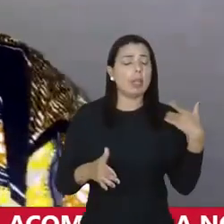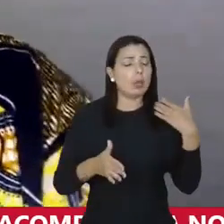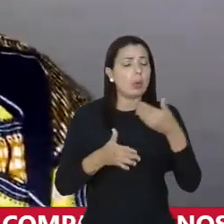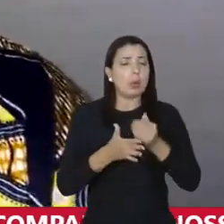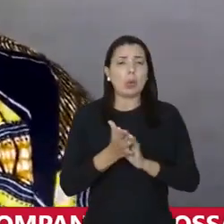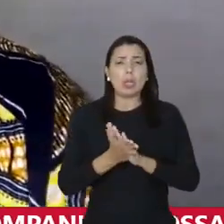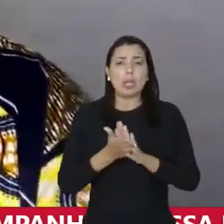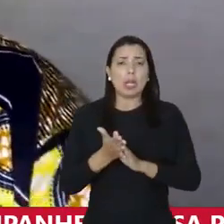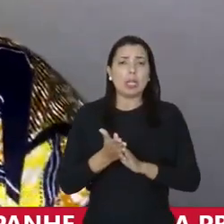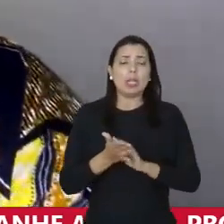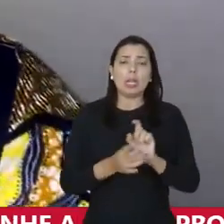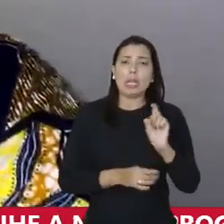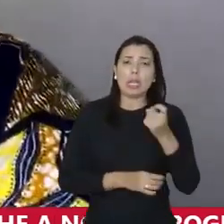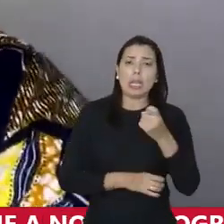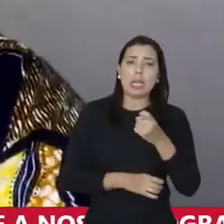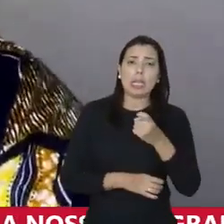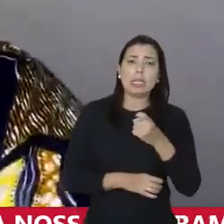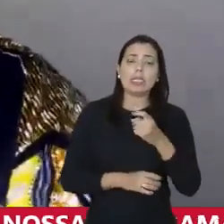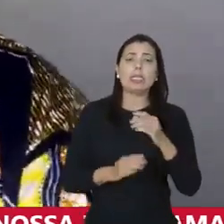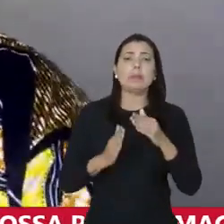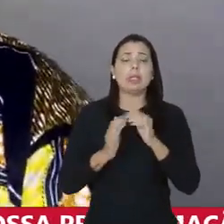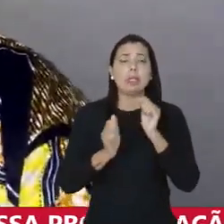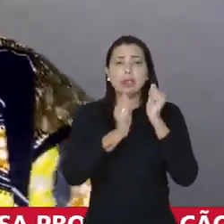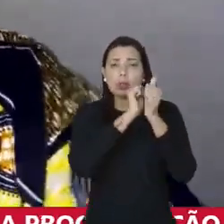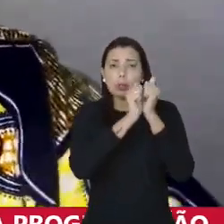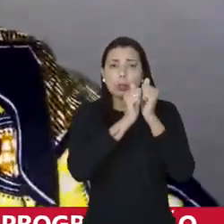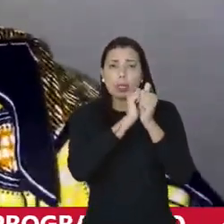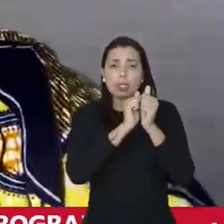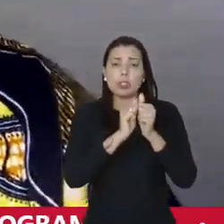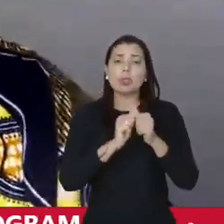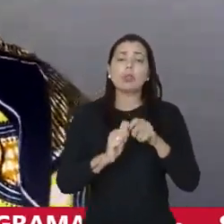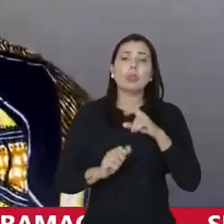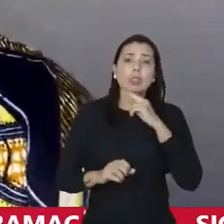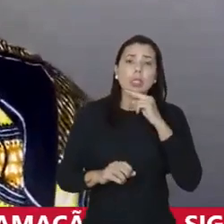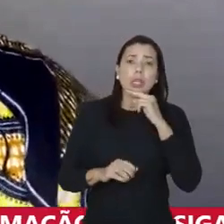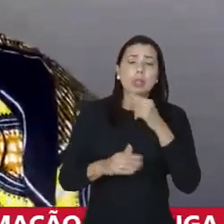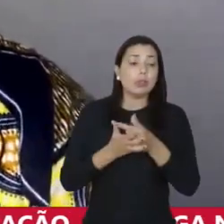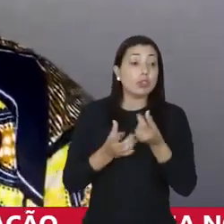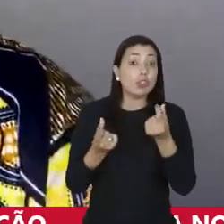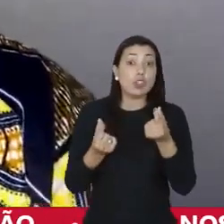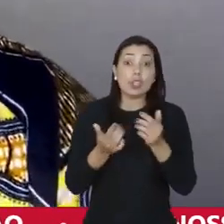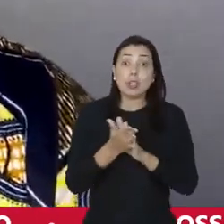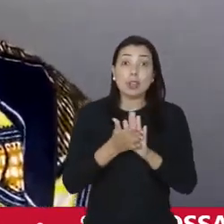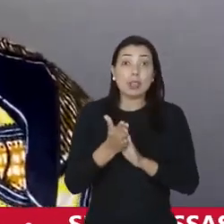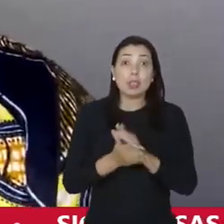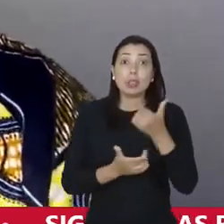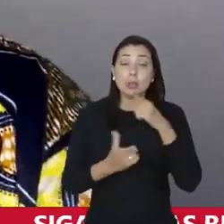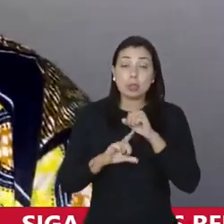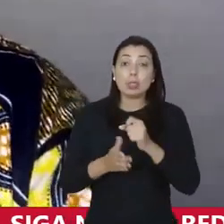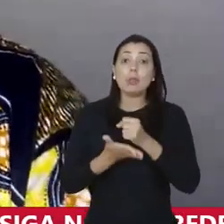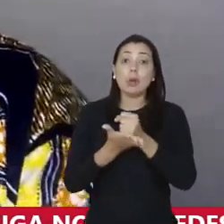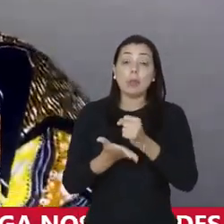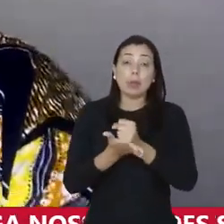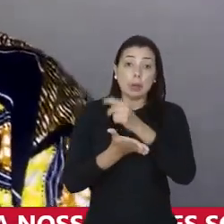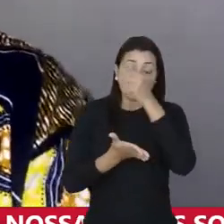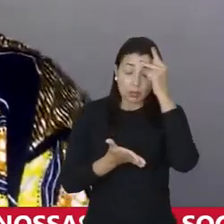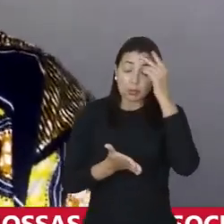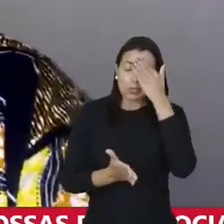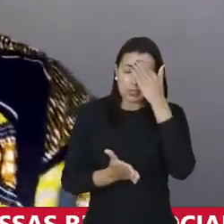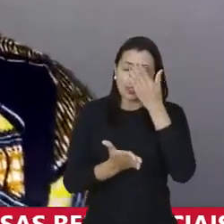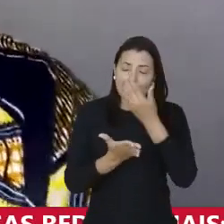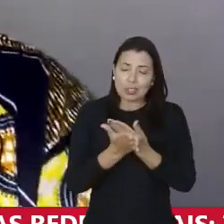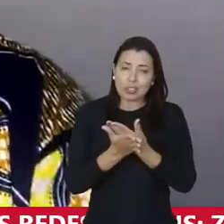Eu sou filho de uma ex-empregada doméstica, de um neto de lavadeira. Fui para a campanha sem nenhum tostão e consegui apoio de pessoas que